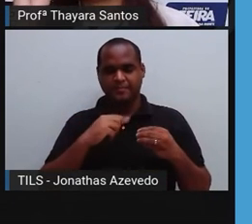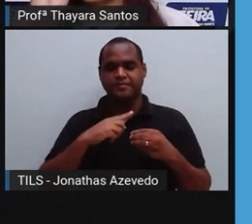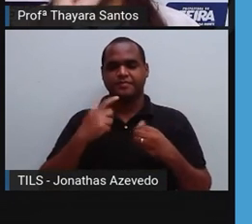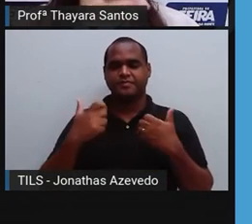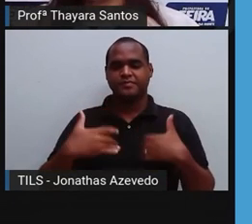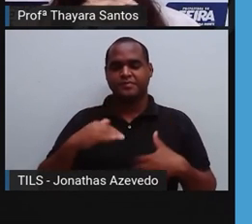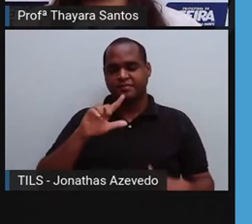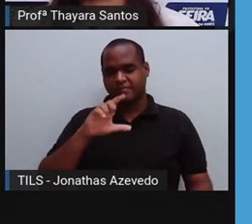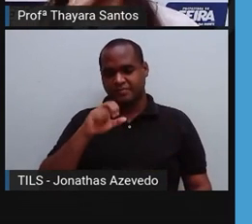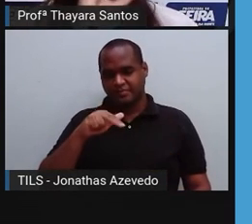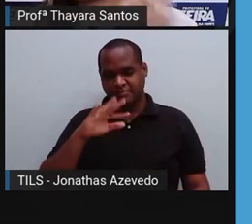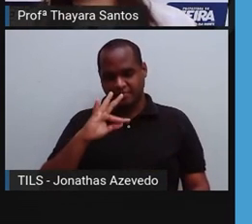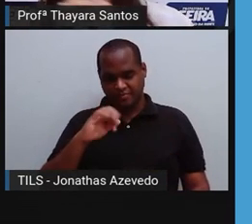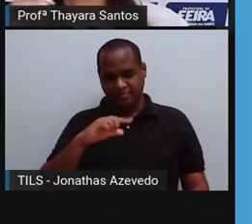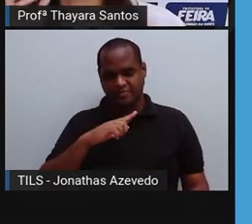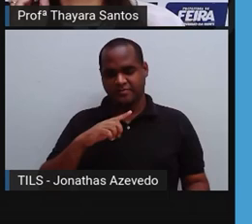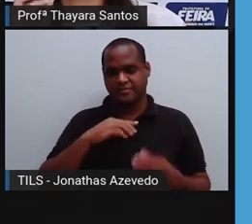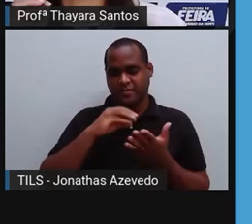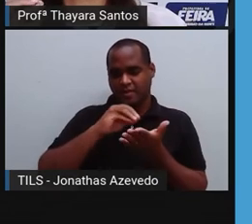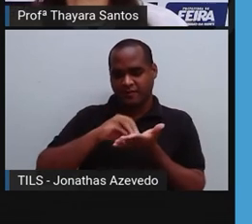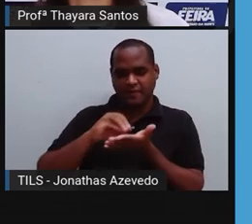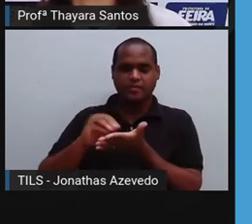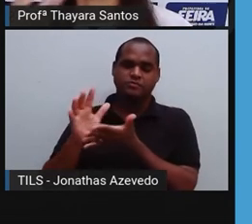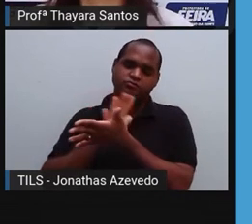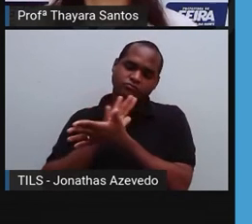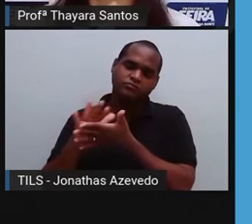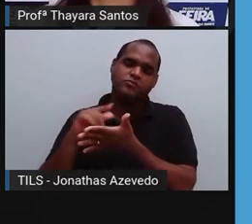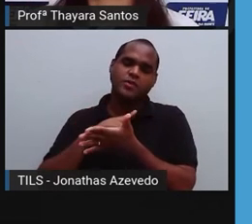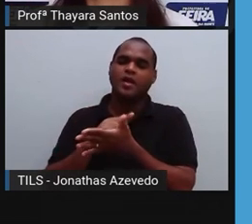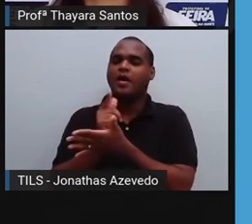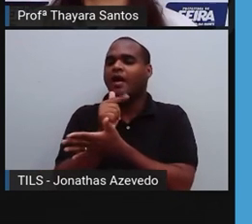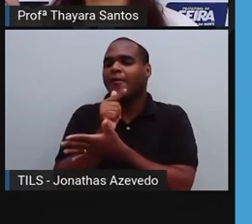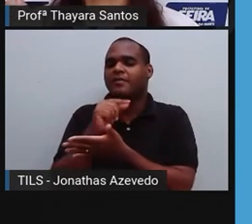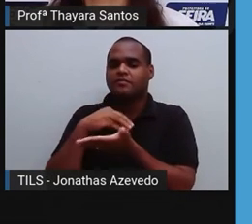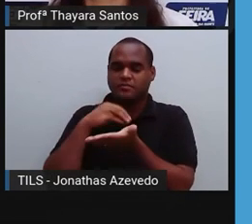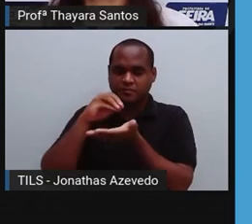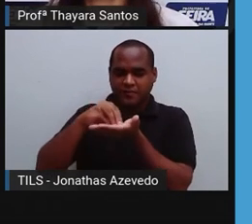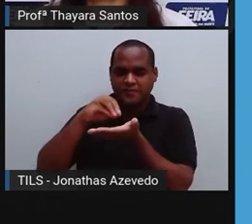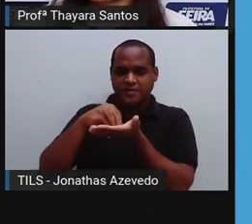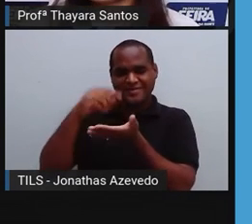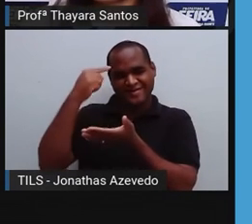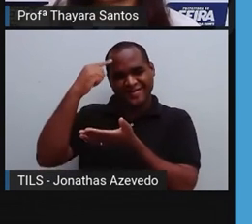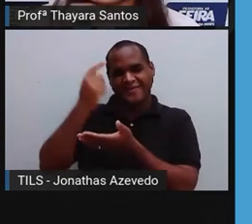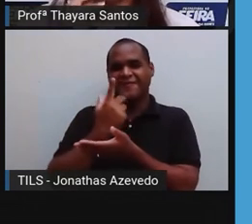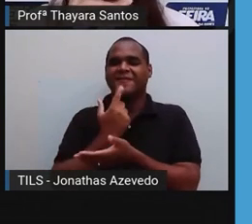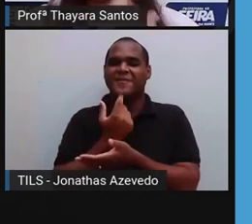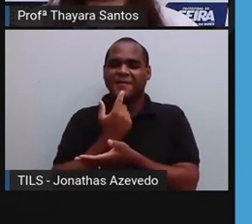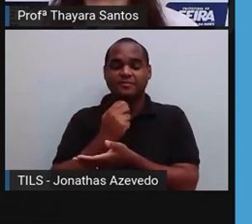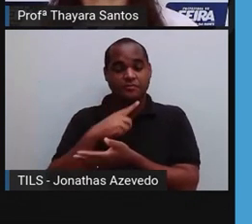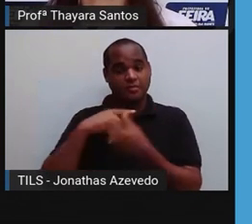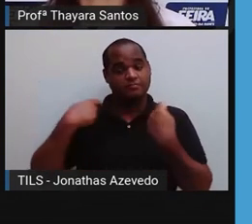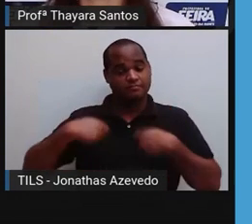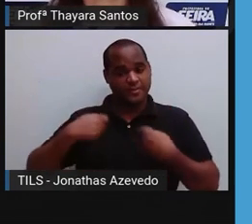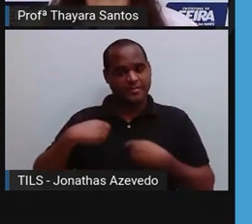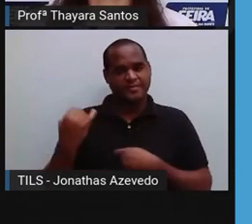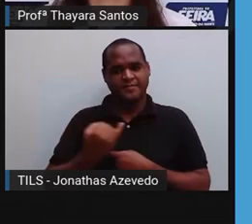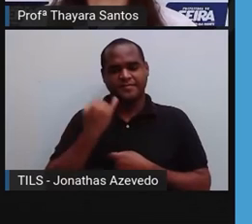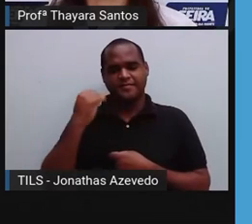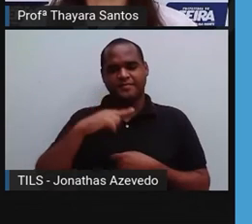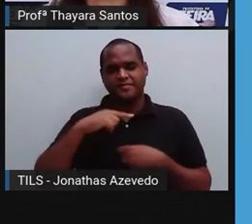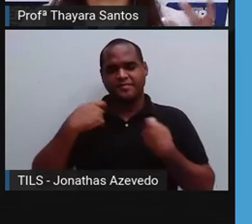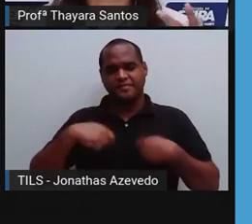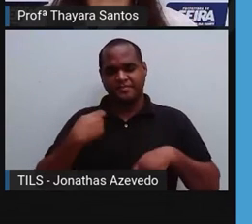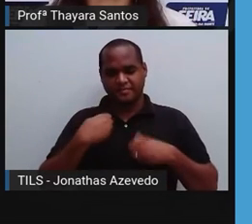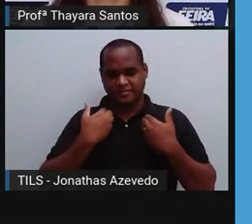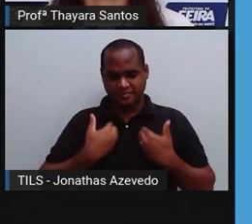é esse restinho lá que extravasou, restinho do líquido que extravasou do sangue, que precisa também ser reabsorvido